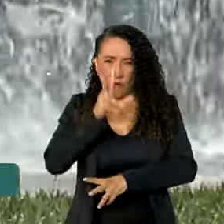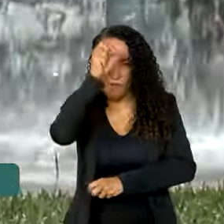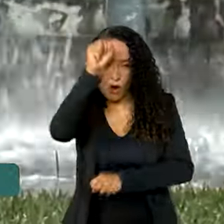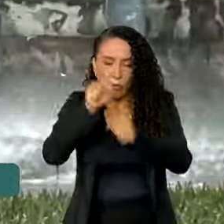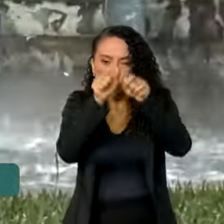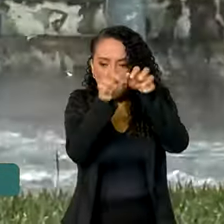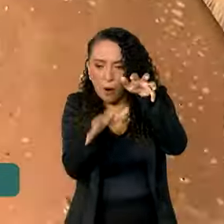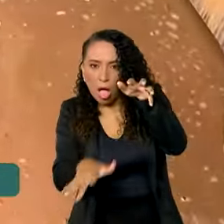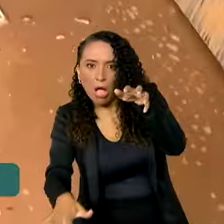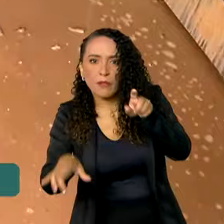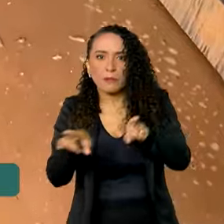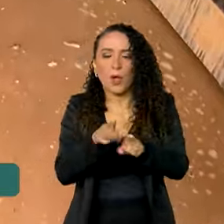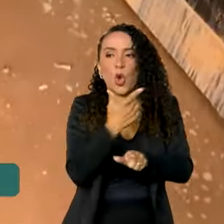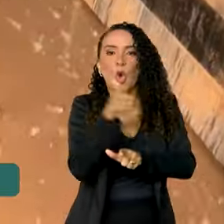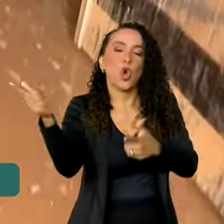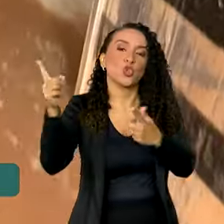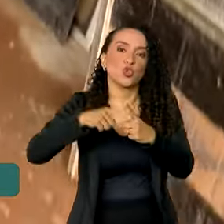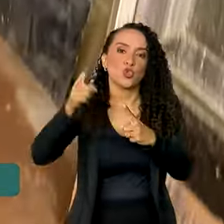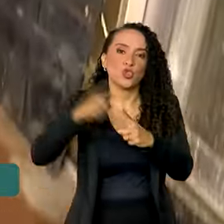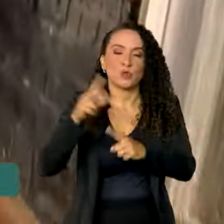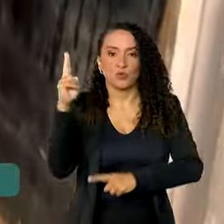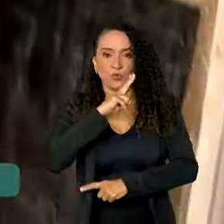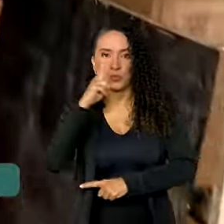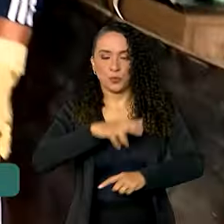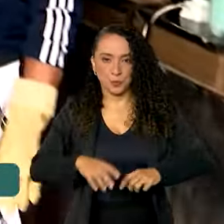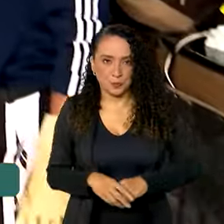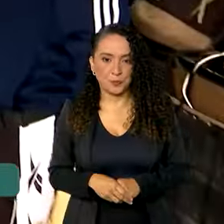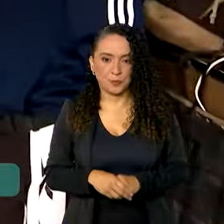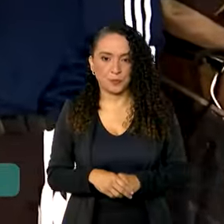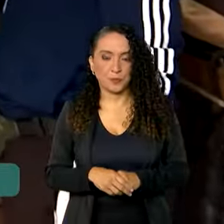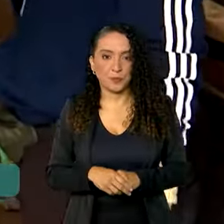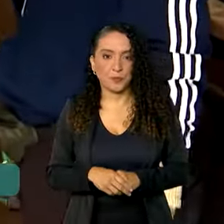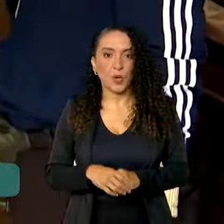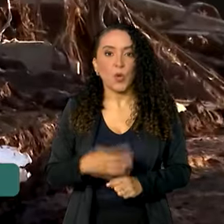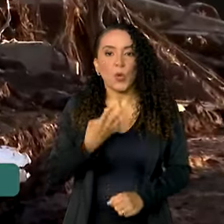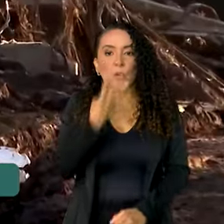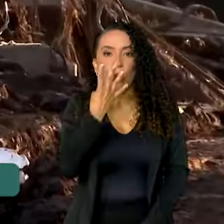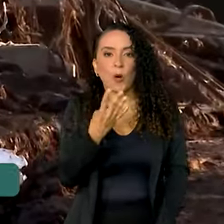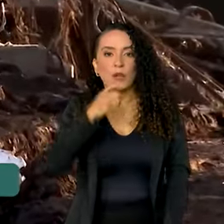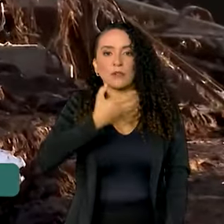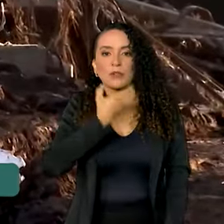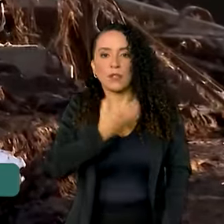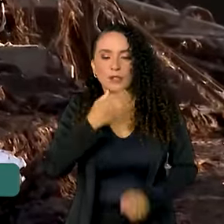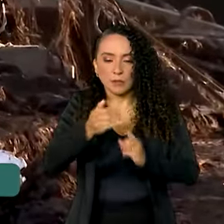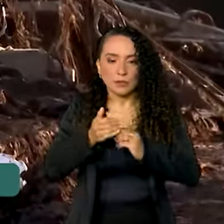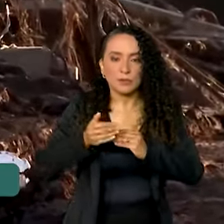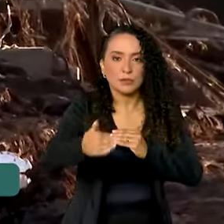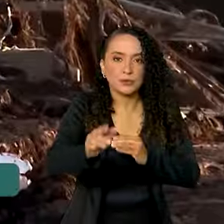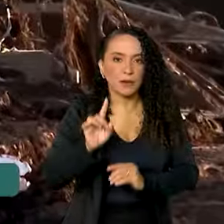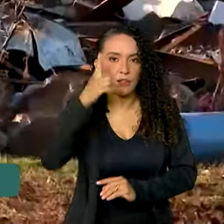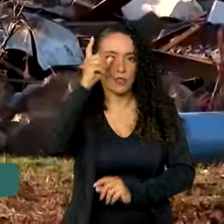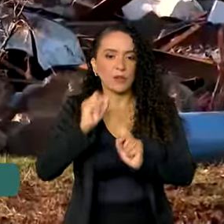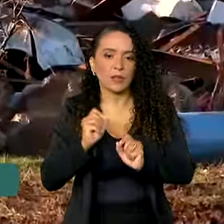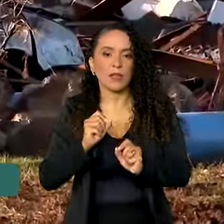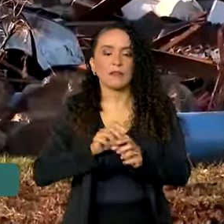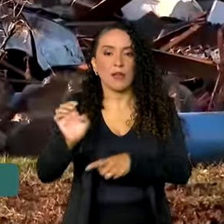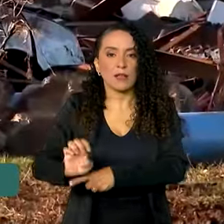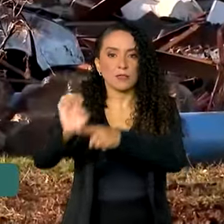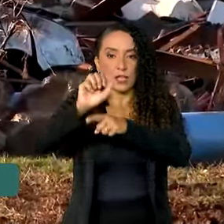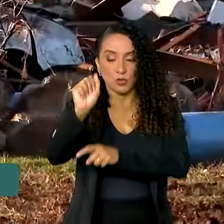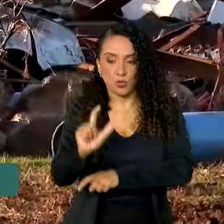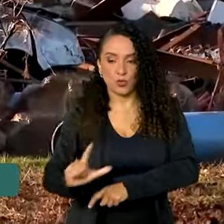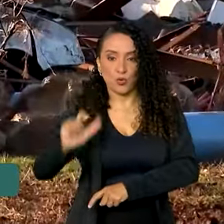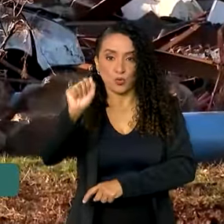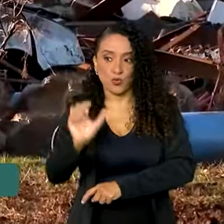deslizamentos e outros tipos de emergência. A partir de 4 de dezembro, a iniciativa chega aos estados do